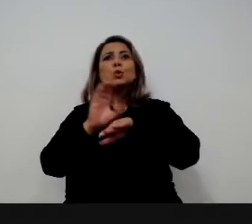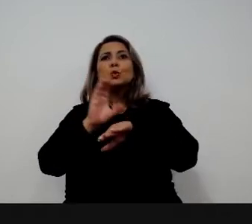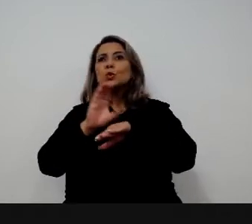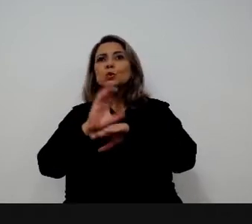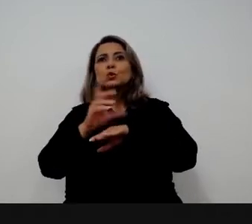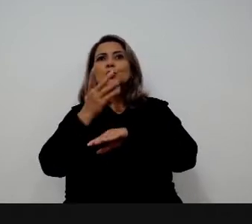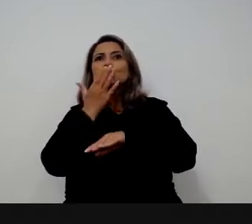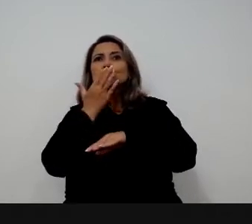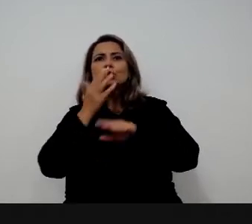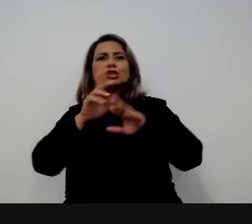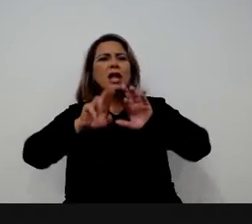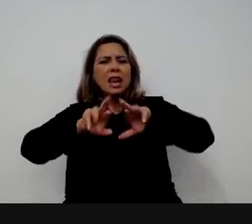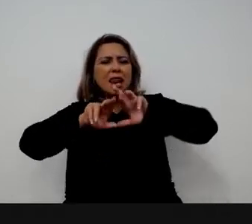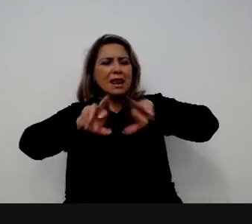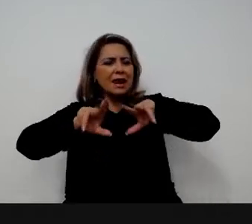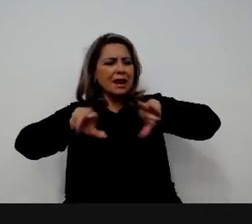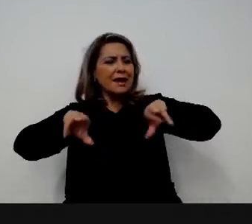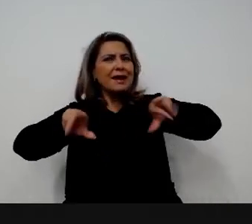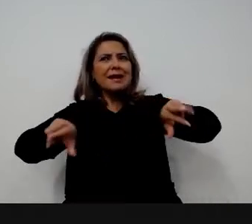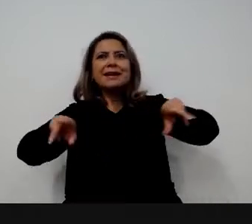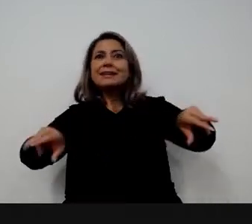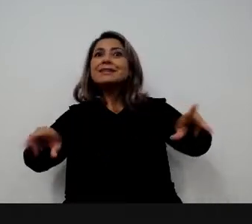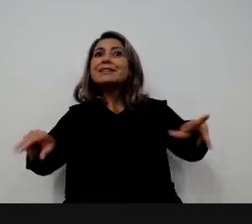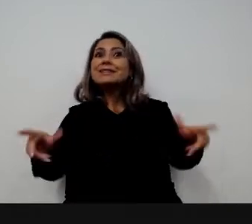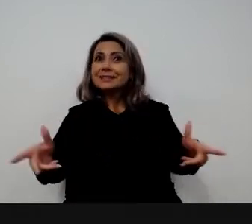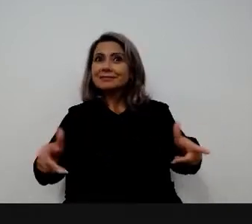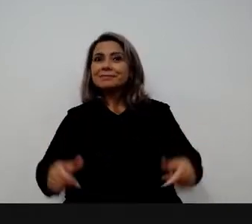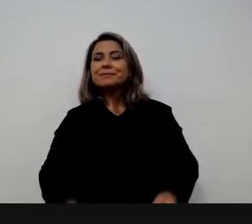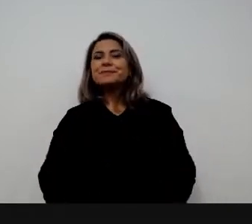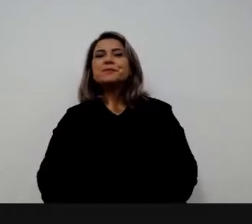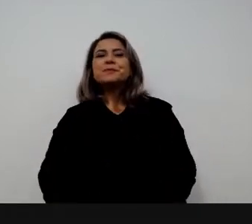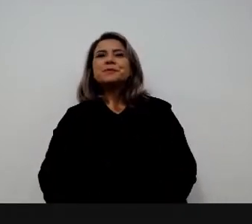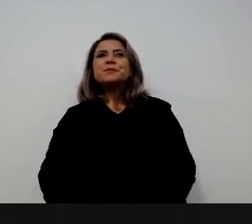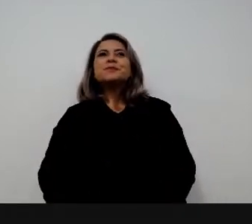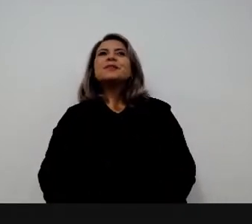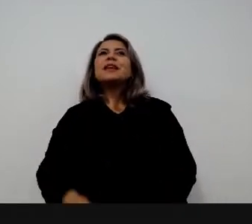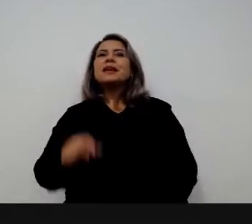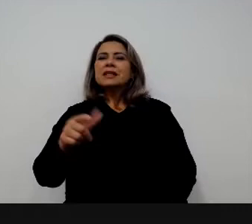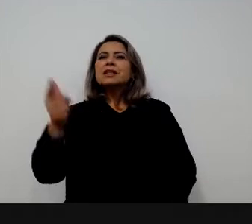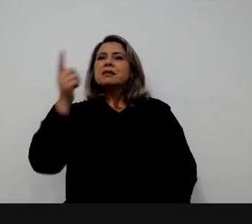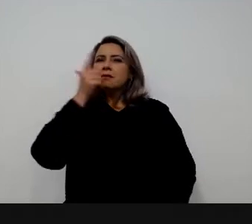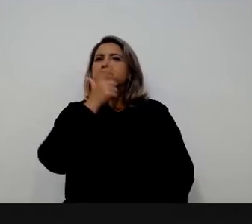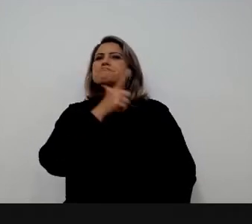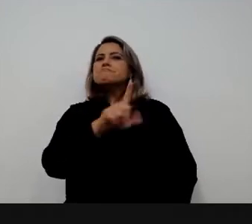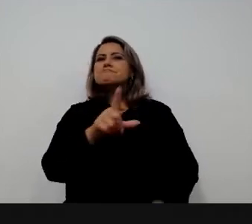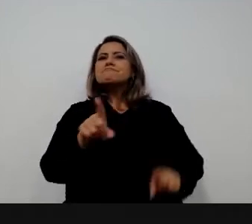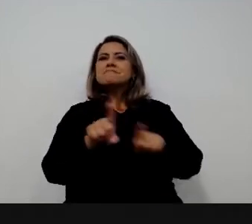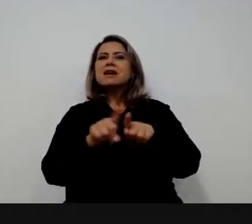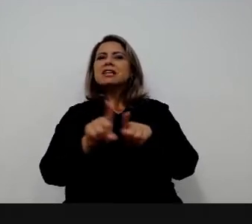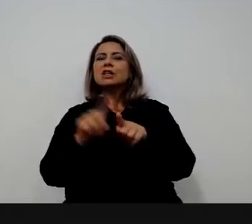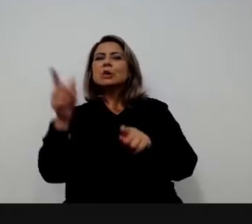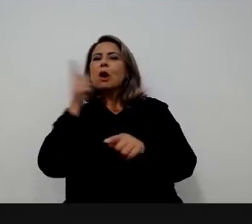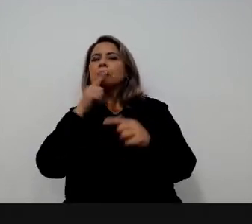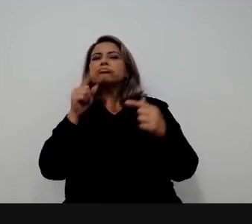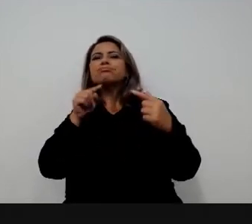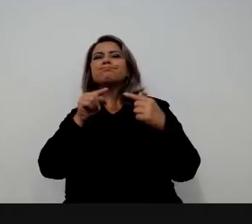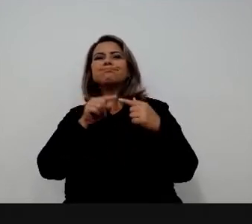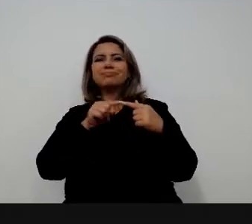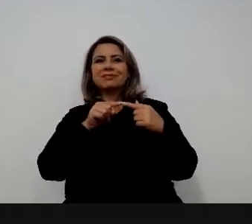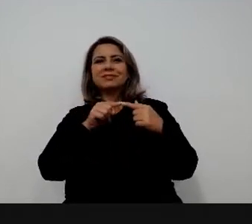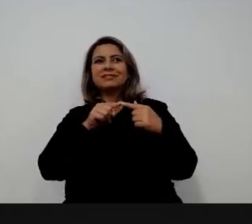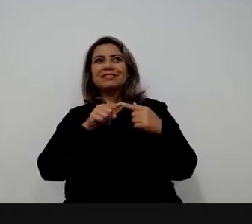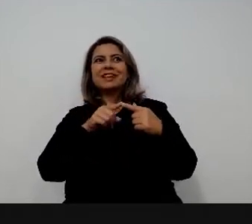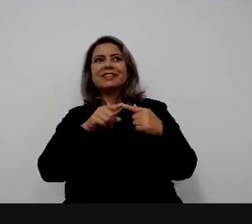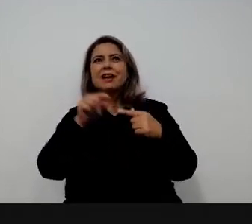porque a gente tem esse dinamismo, ainda bem, mas que a gente consegue ter esse alcance nacional.